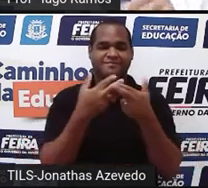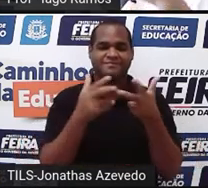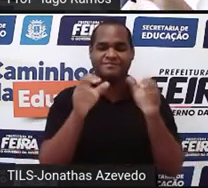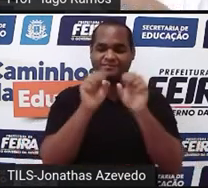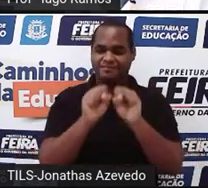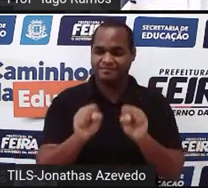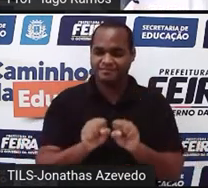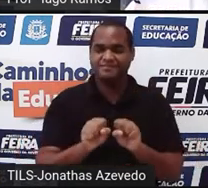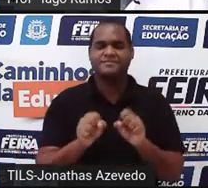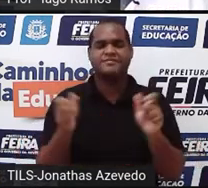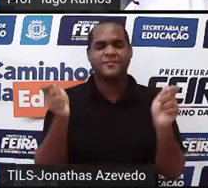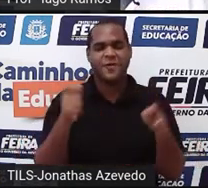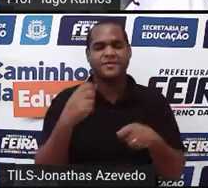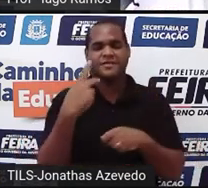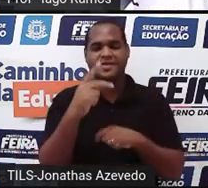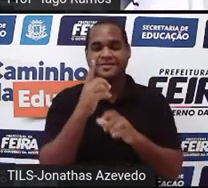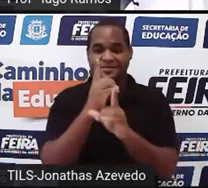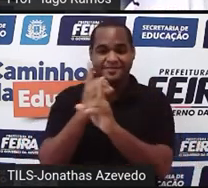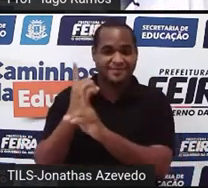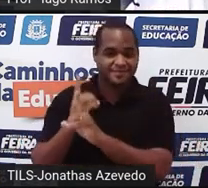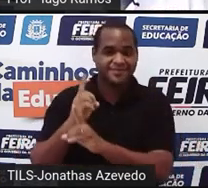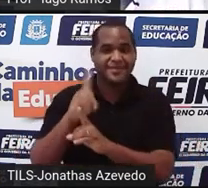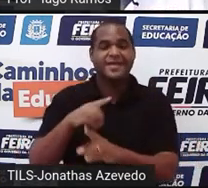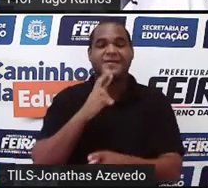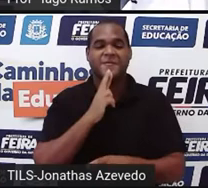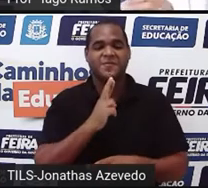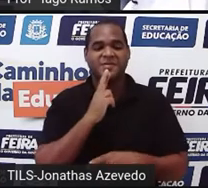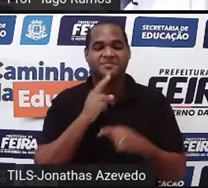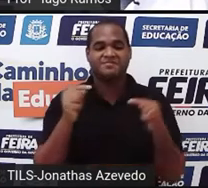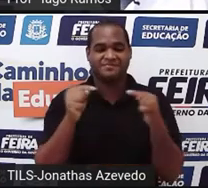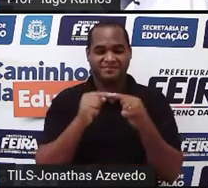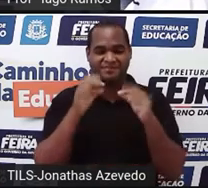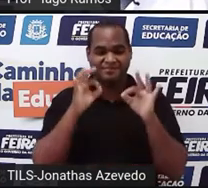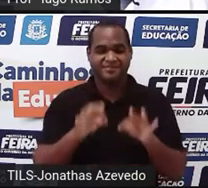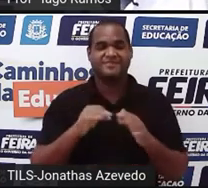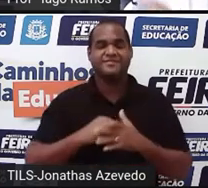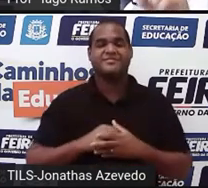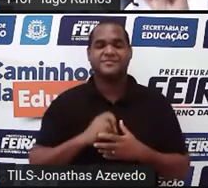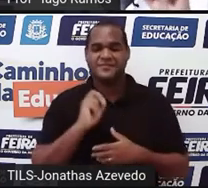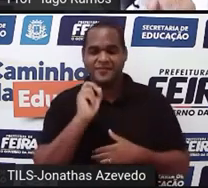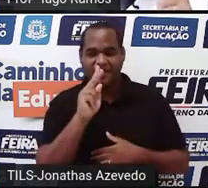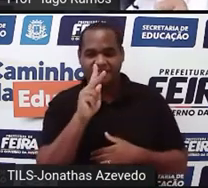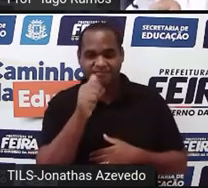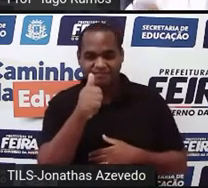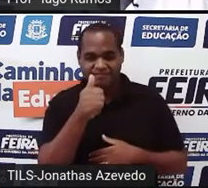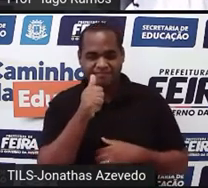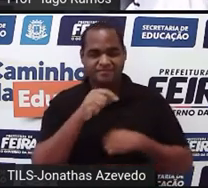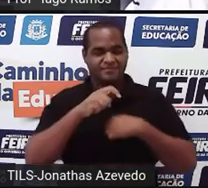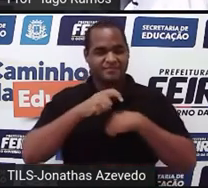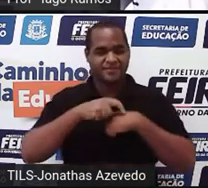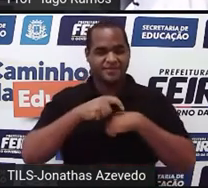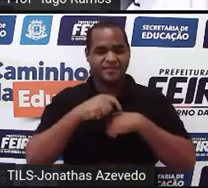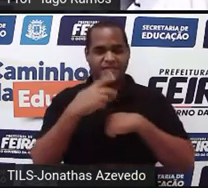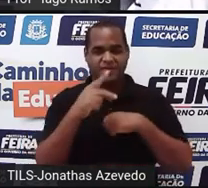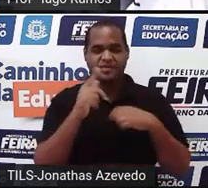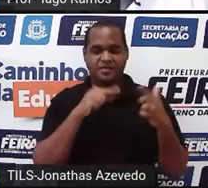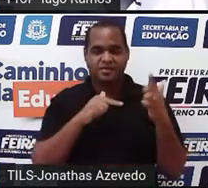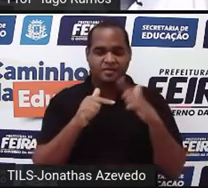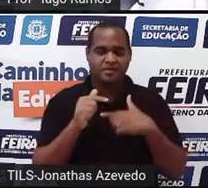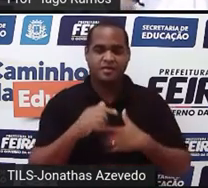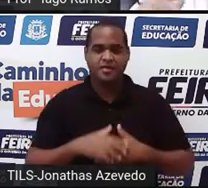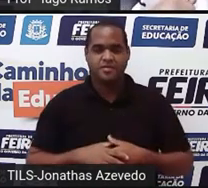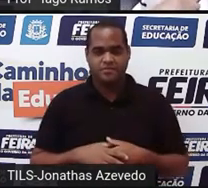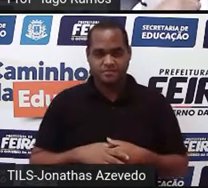e encontrar a resposta correta, tá bom? Então, eu vou te dar um tempinho aí para você fazer isso.